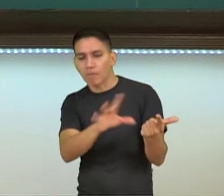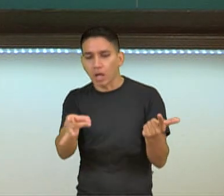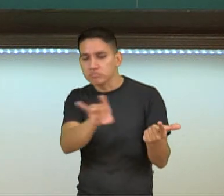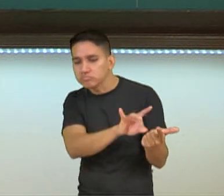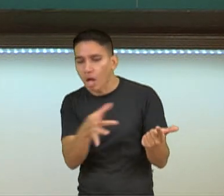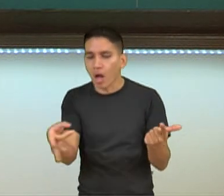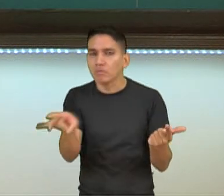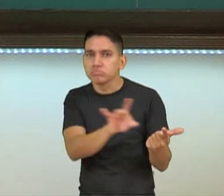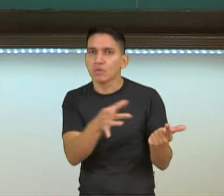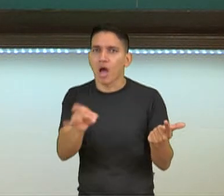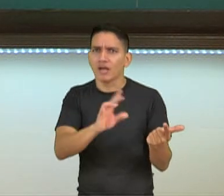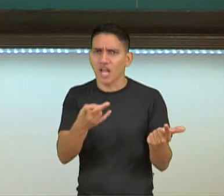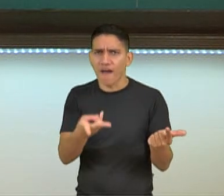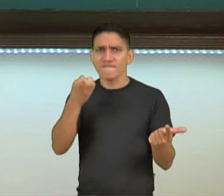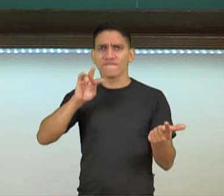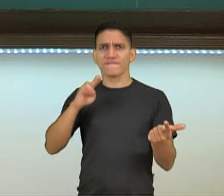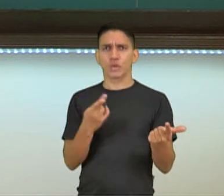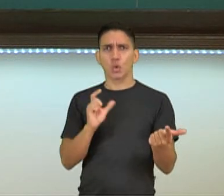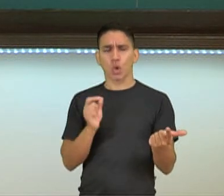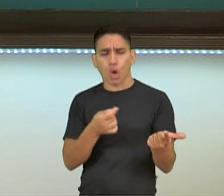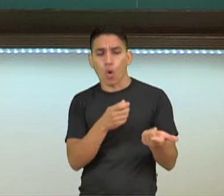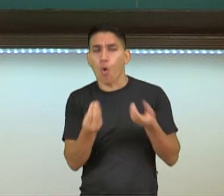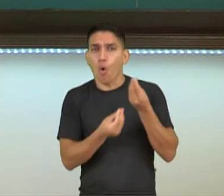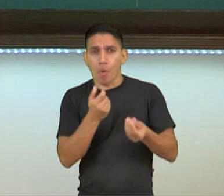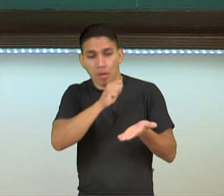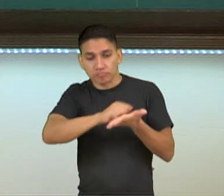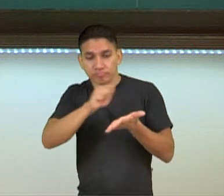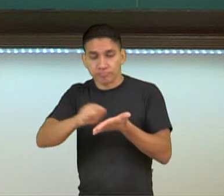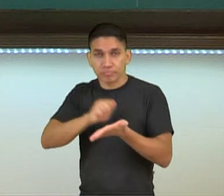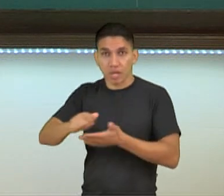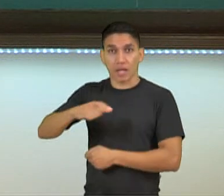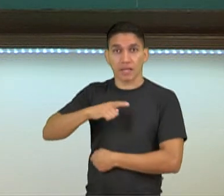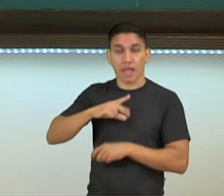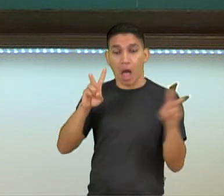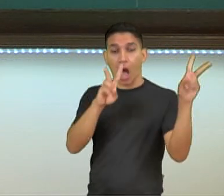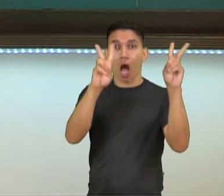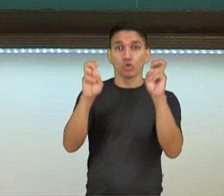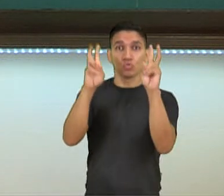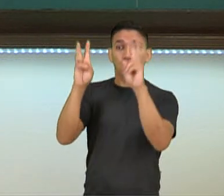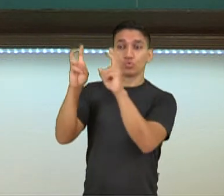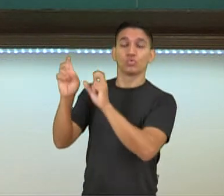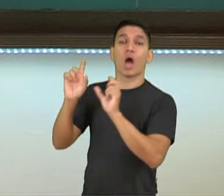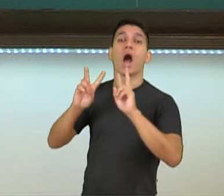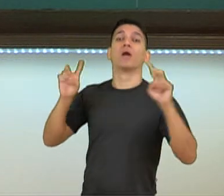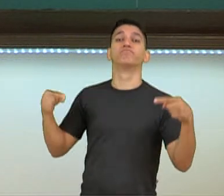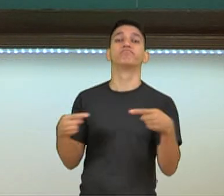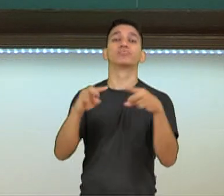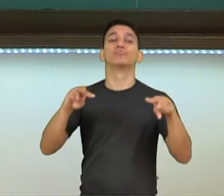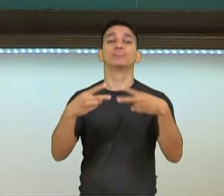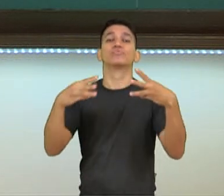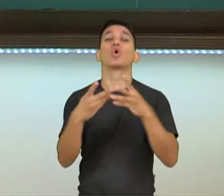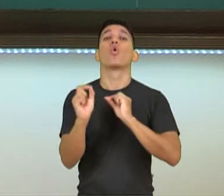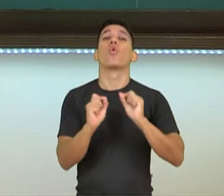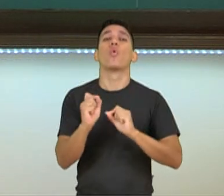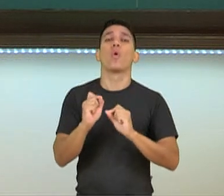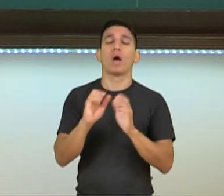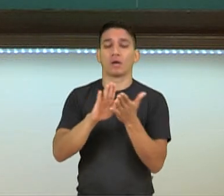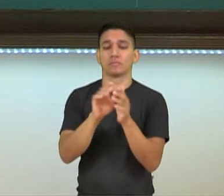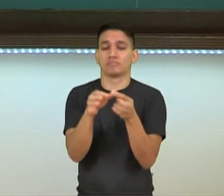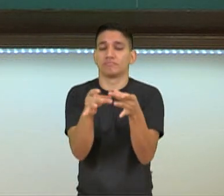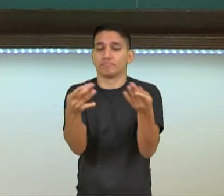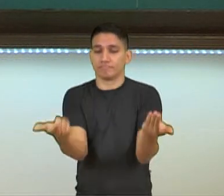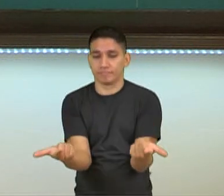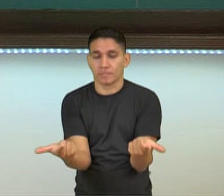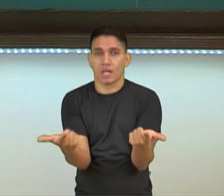ali os cadernos? Como que eles direcionam os assuntos de acordo com os cadernos? O aparece na primeira capa do